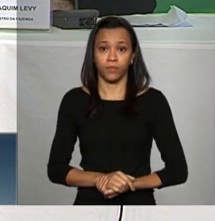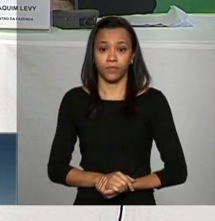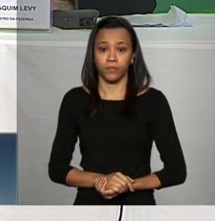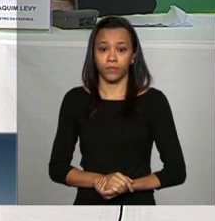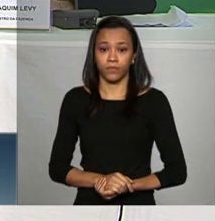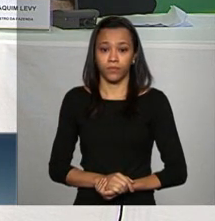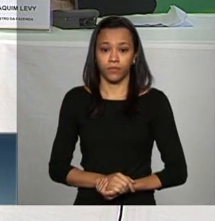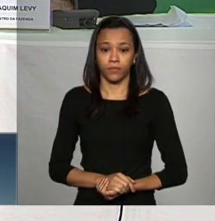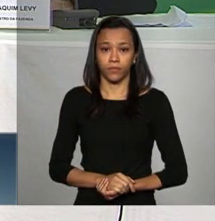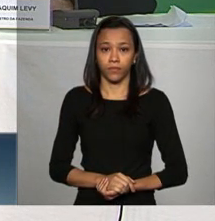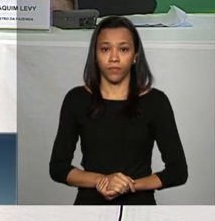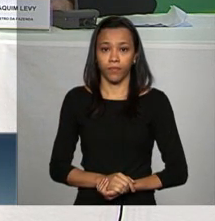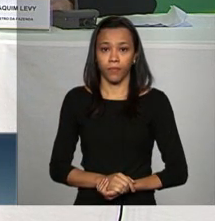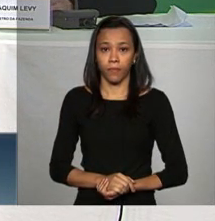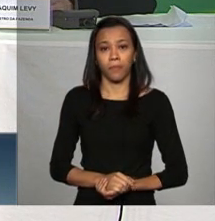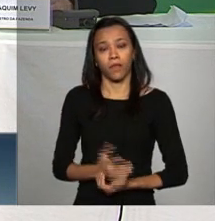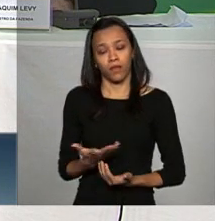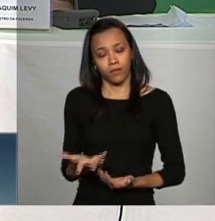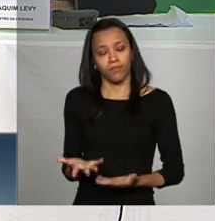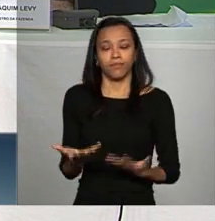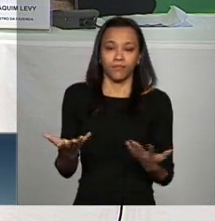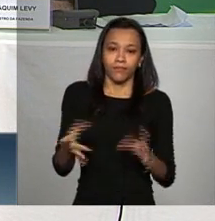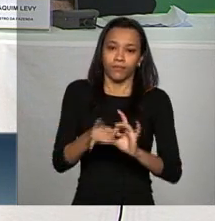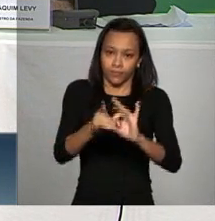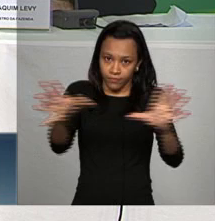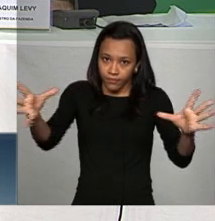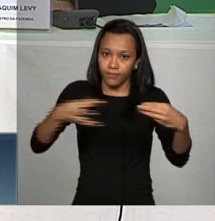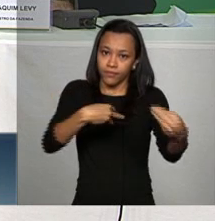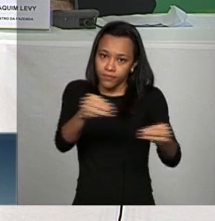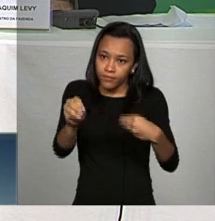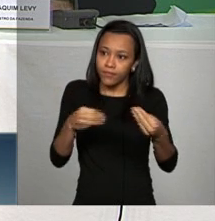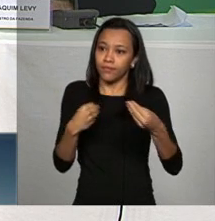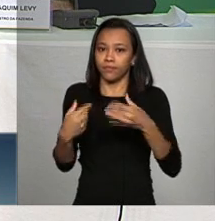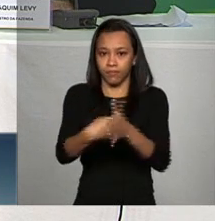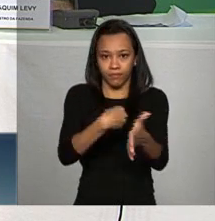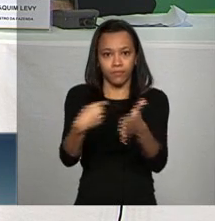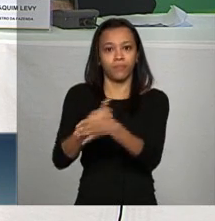tudo bem estamos sendo flexível gente vamos eu